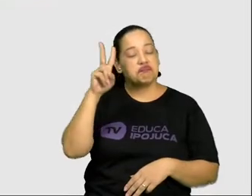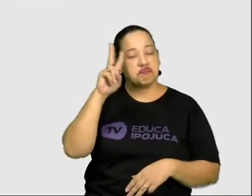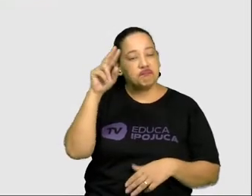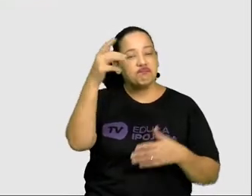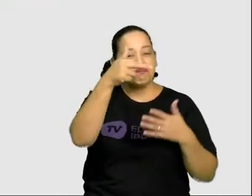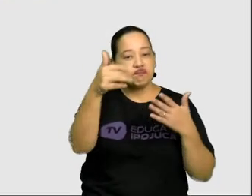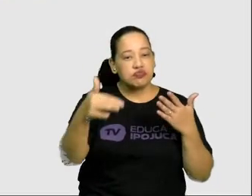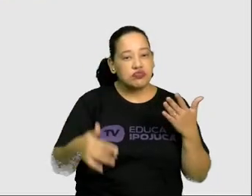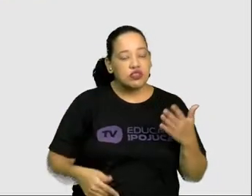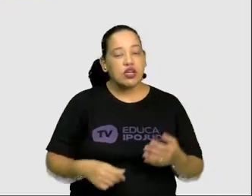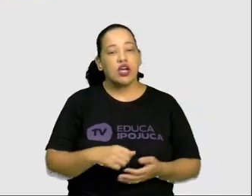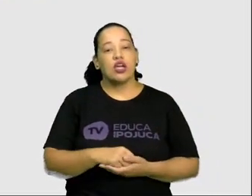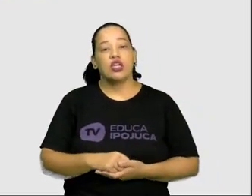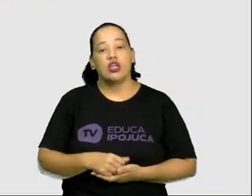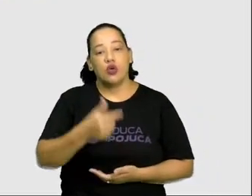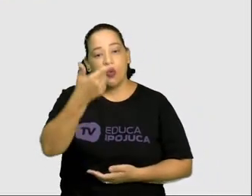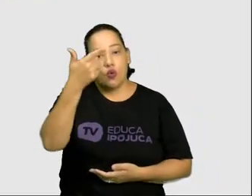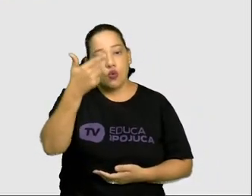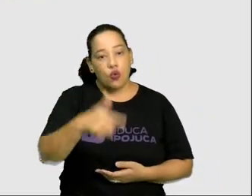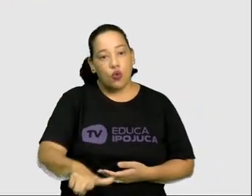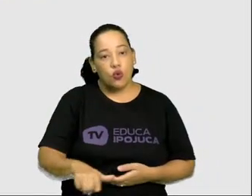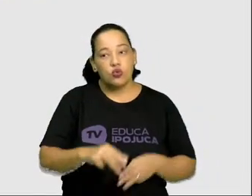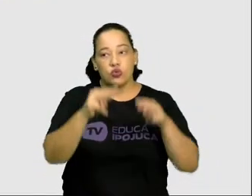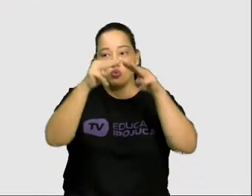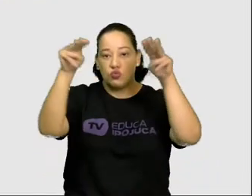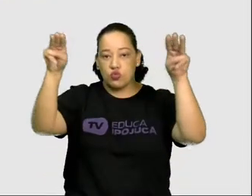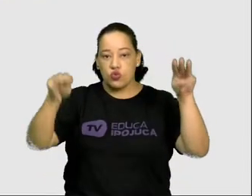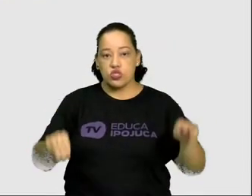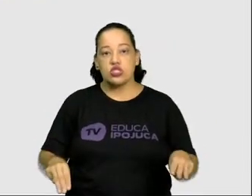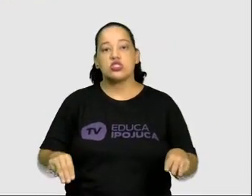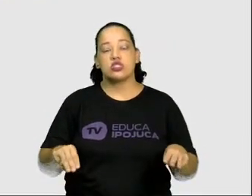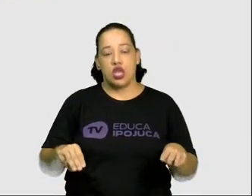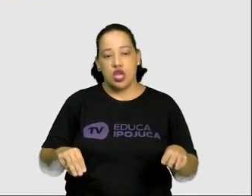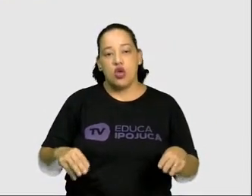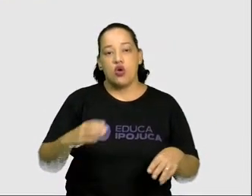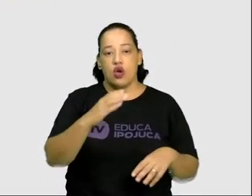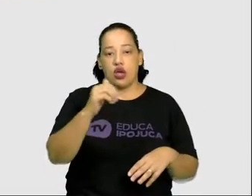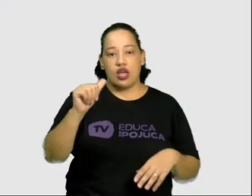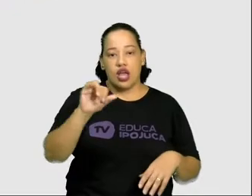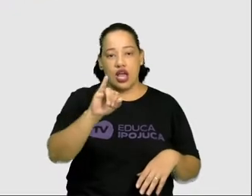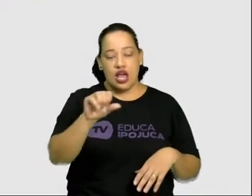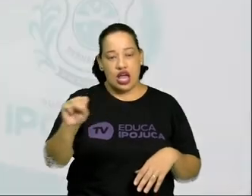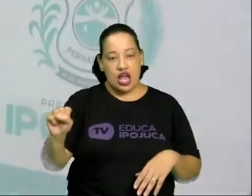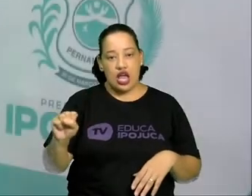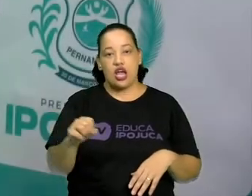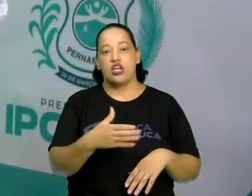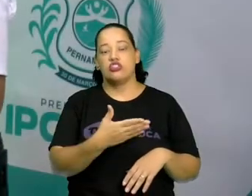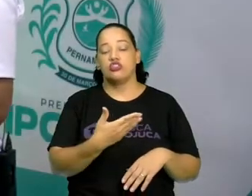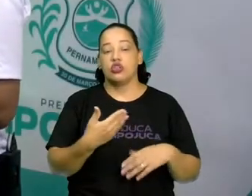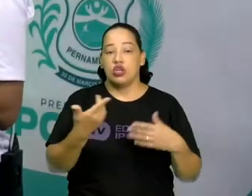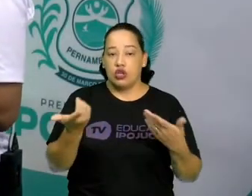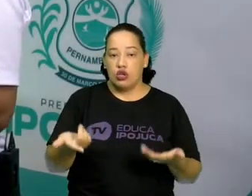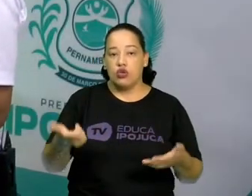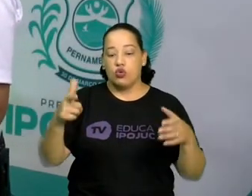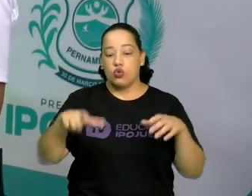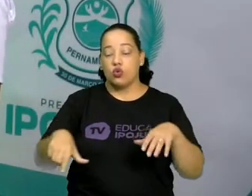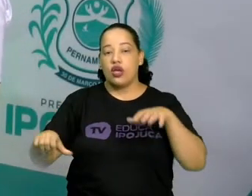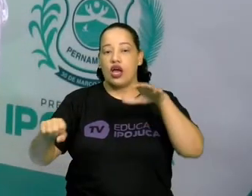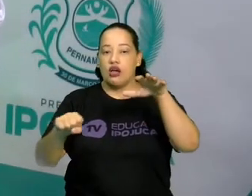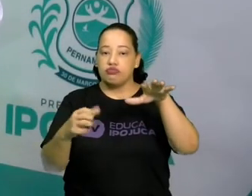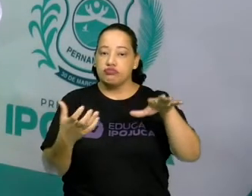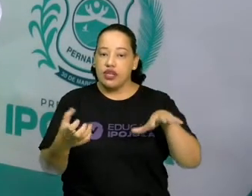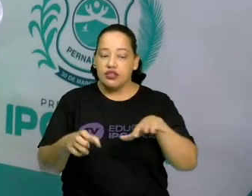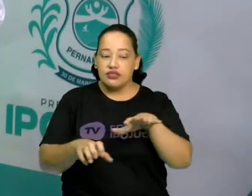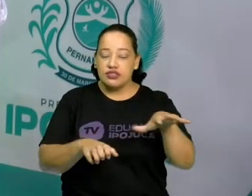Museu do Cais do Sertão, também uma belíssima opção para que você circule e faça um dia